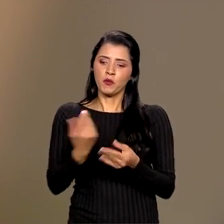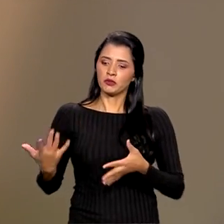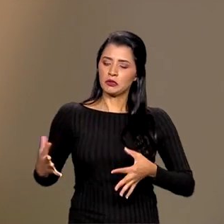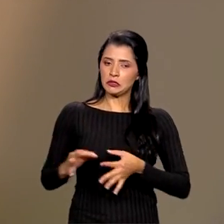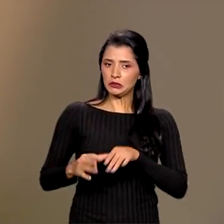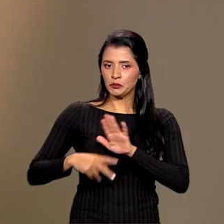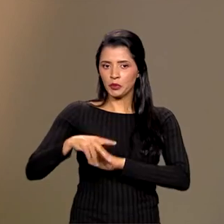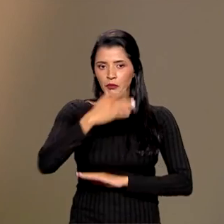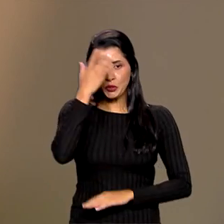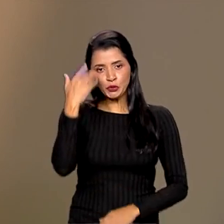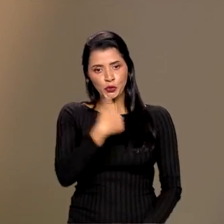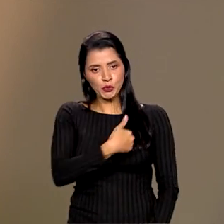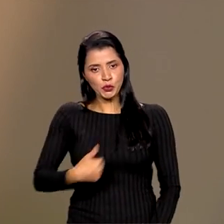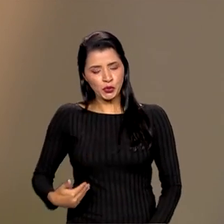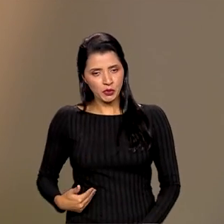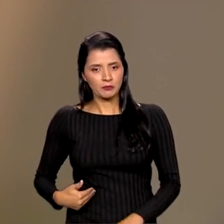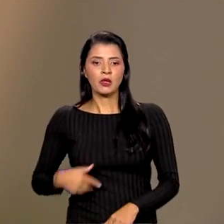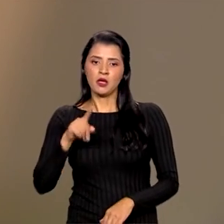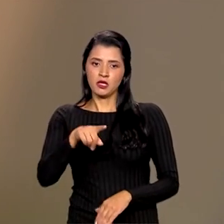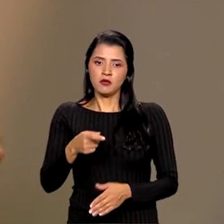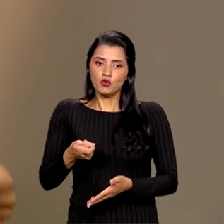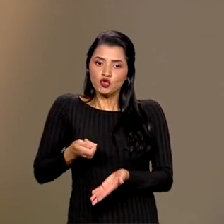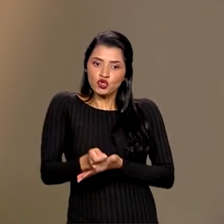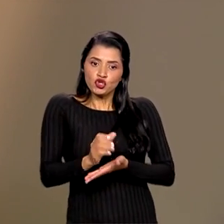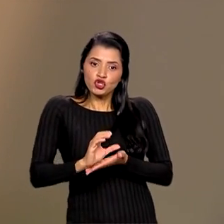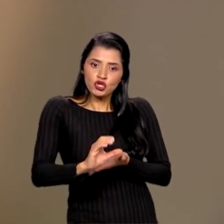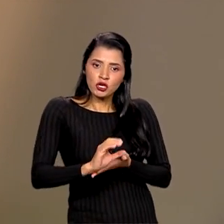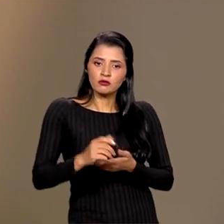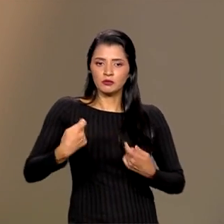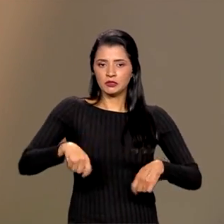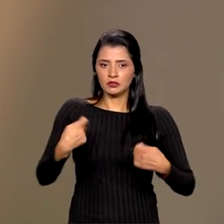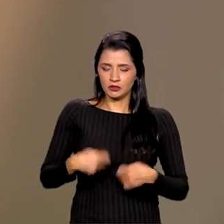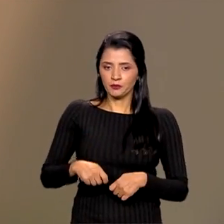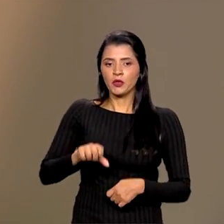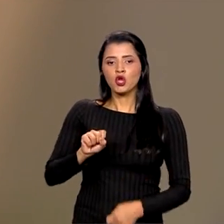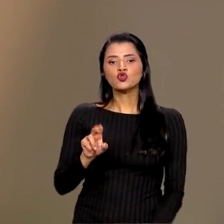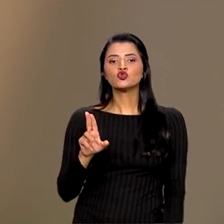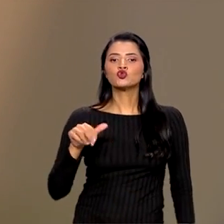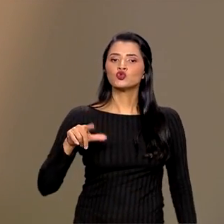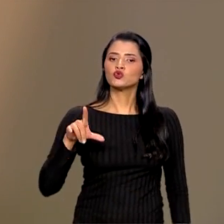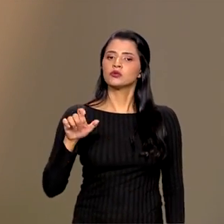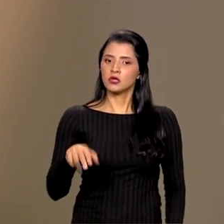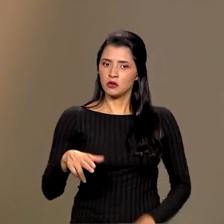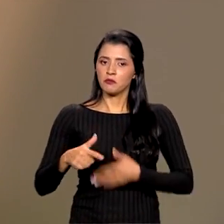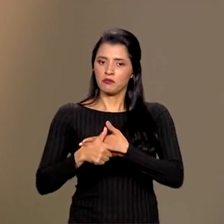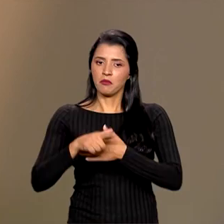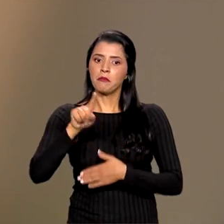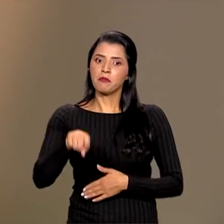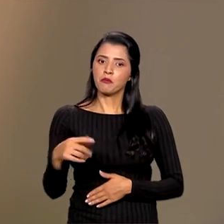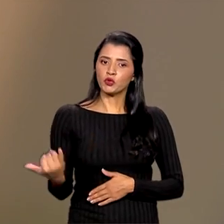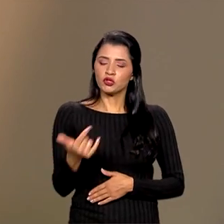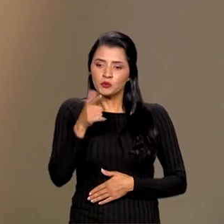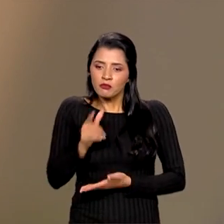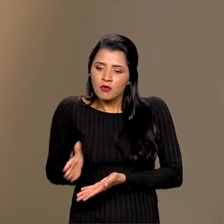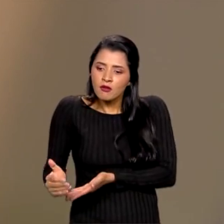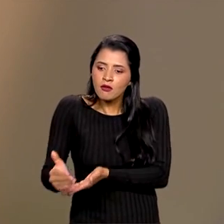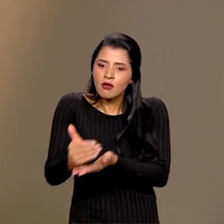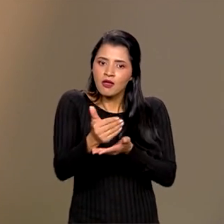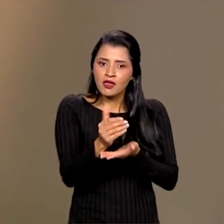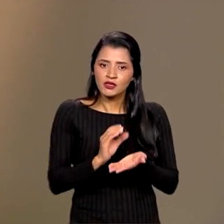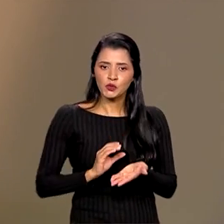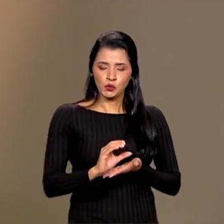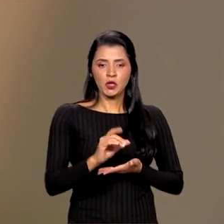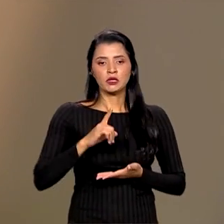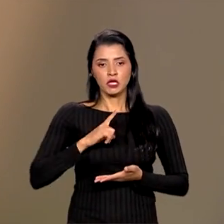do governo e colocando os recursos necessários. A Sudene tem um papel importante nessa alocação dos recursos. Nós temos dois fundos que